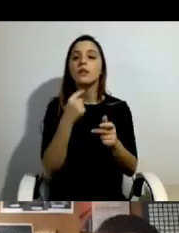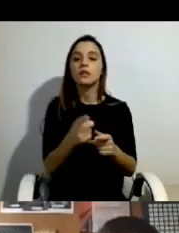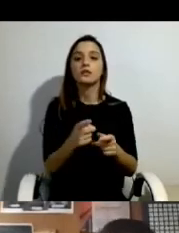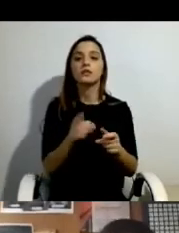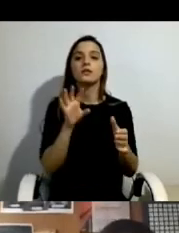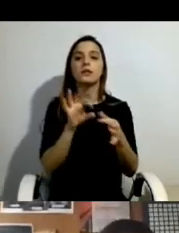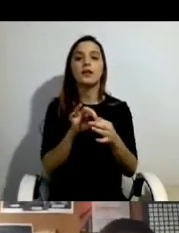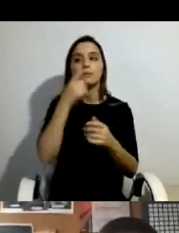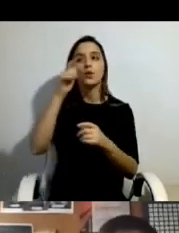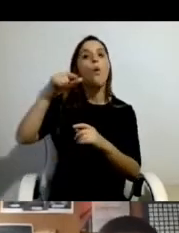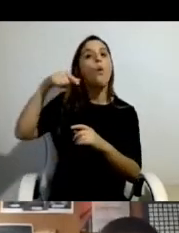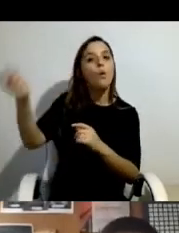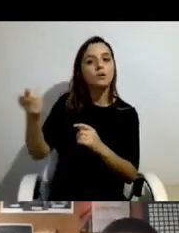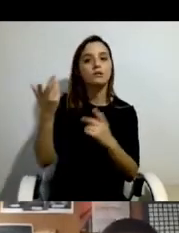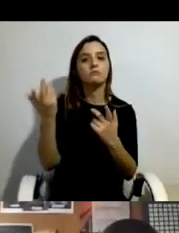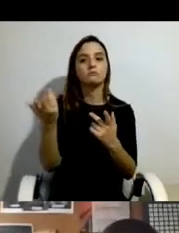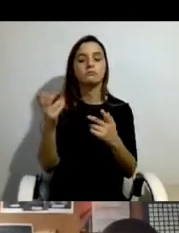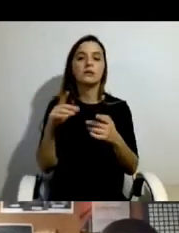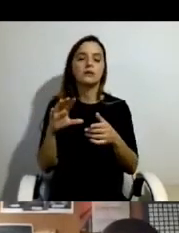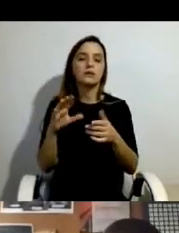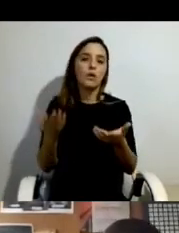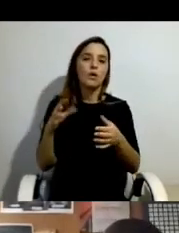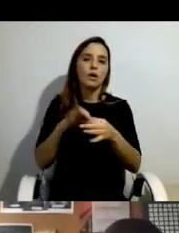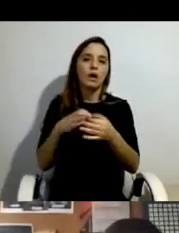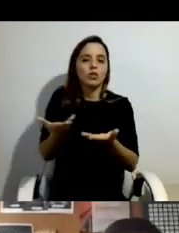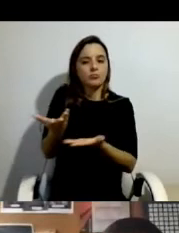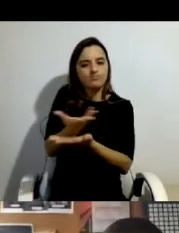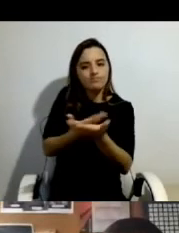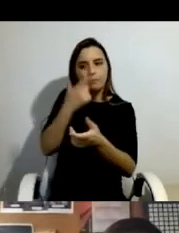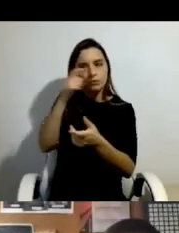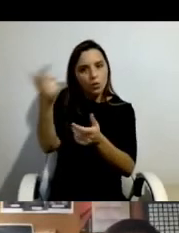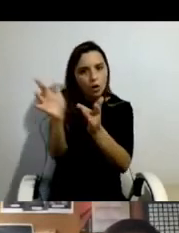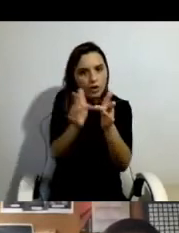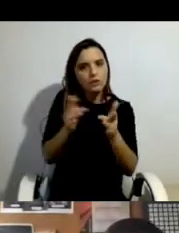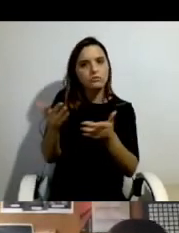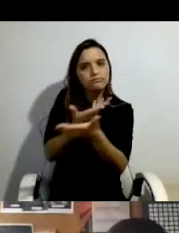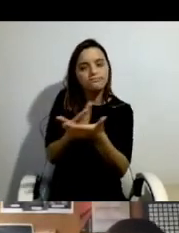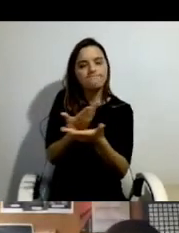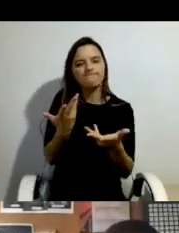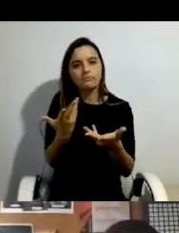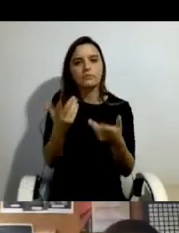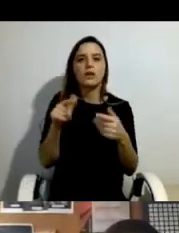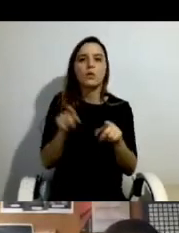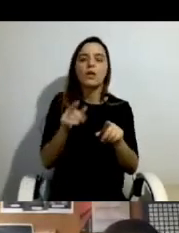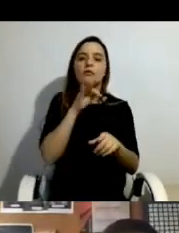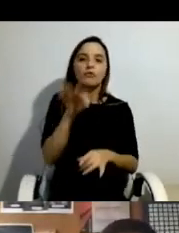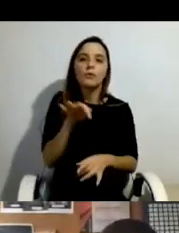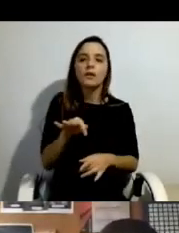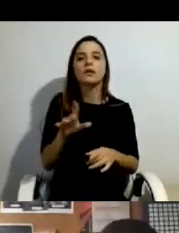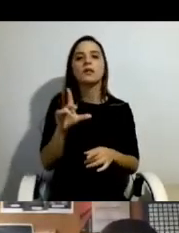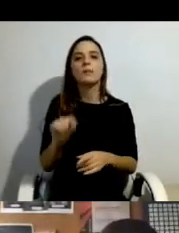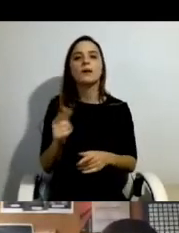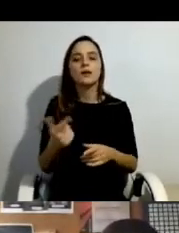outros. Portanto, aqui a dimensão relacional é também muito importante. Esta ideia de que a família está também